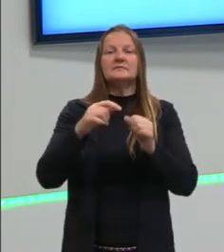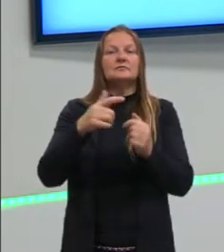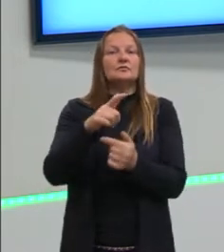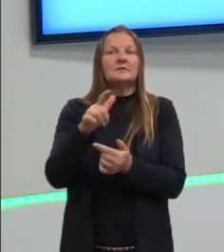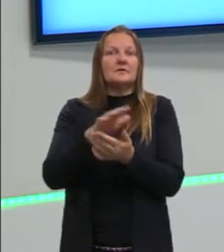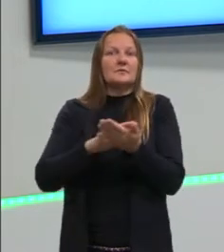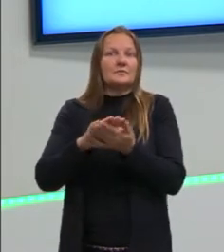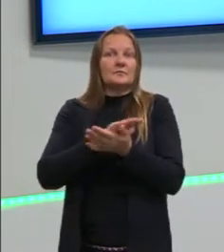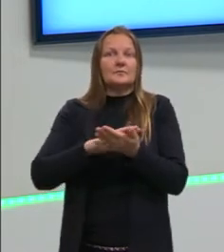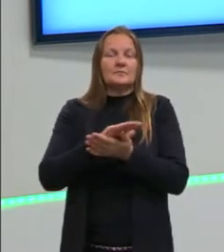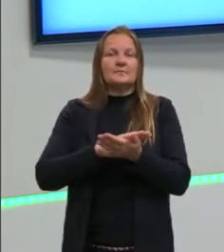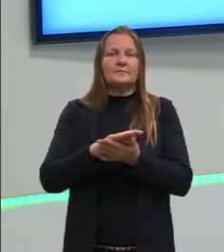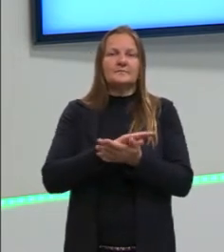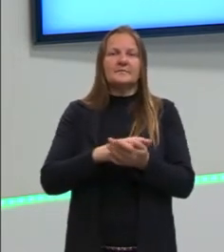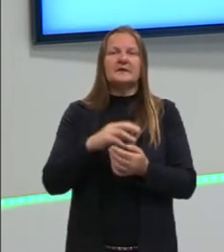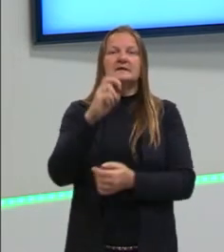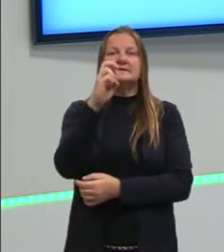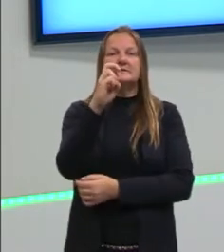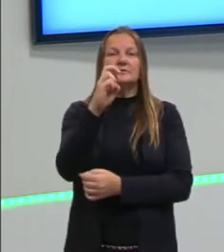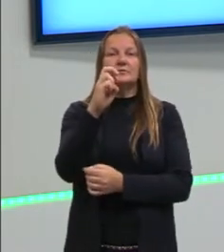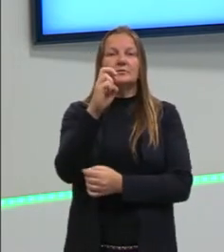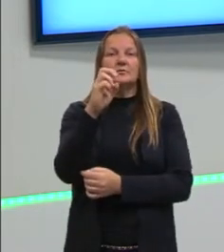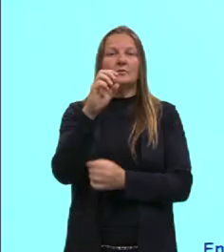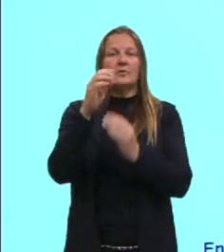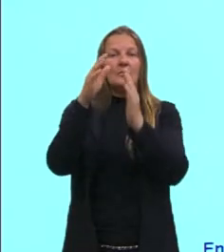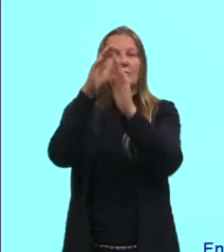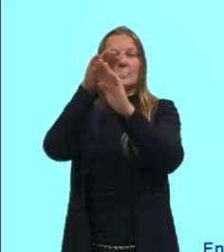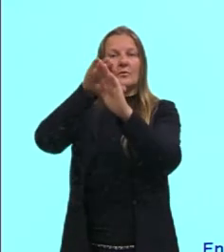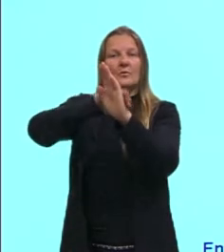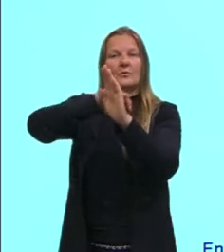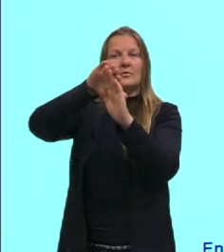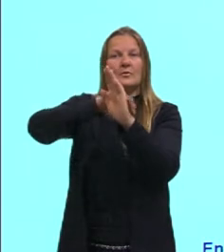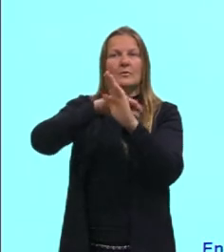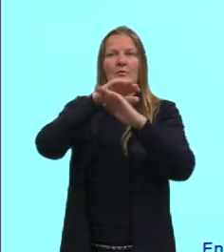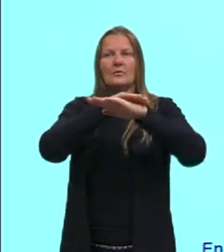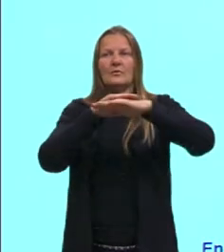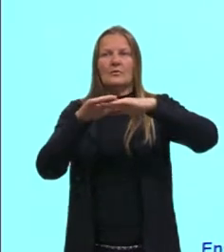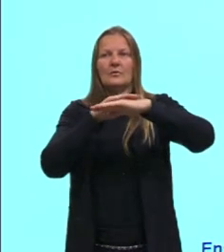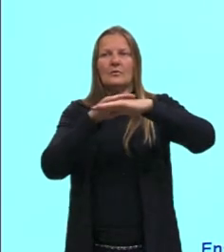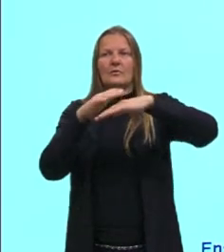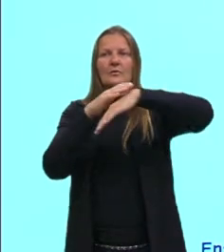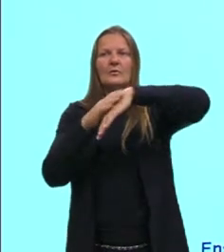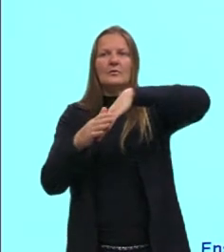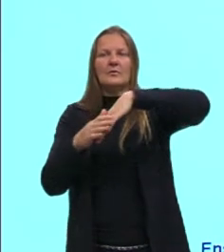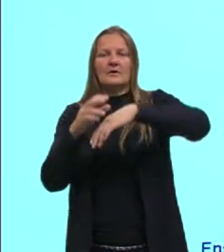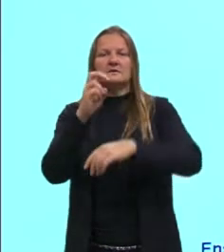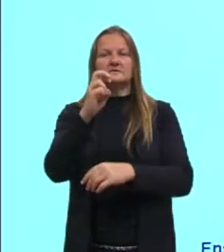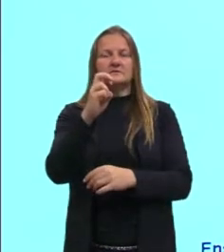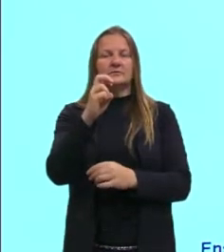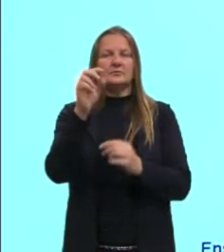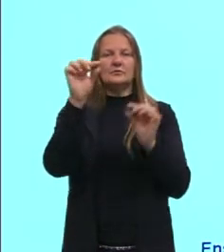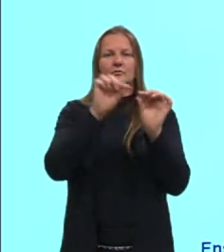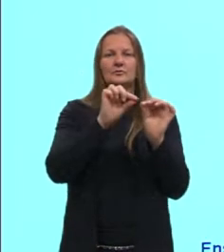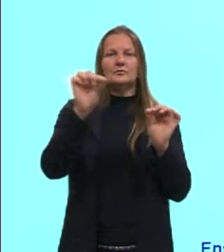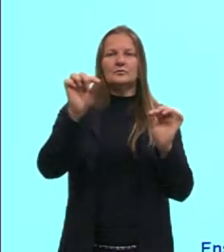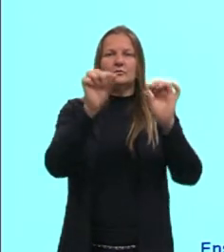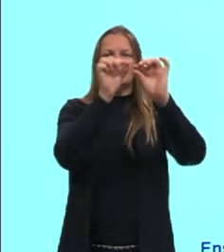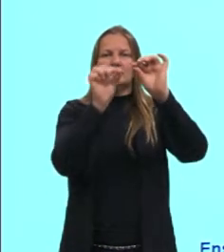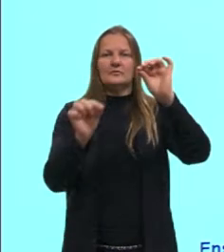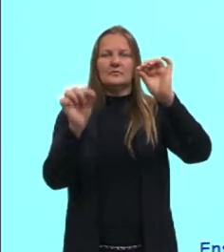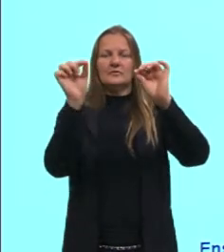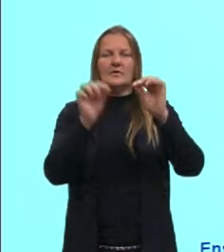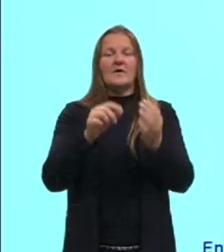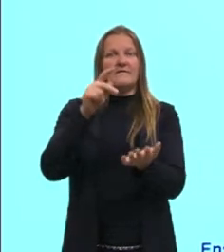do formato dele, tendo cinco lados, sempre vai possuir cinco diagonais. Então, a nossa sentença é